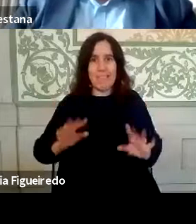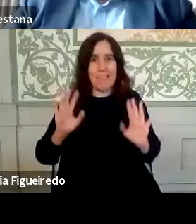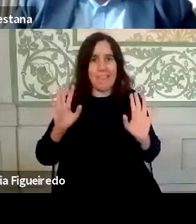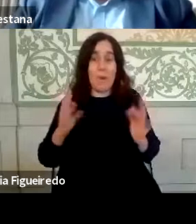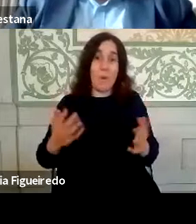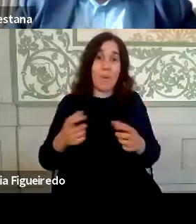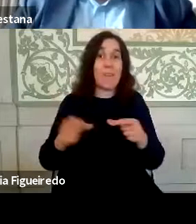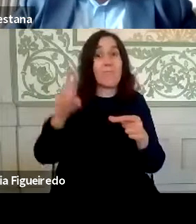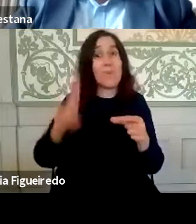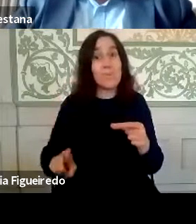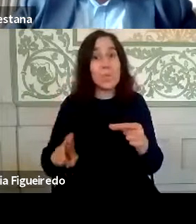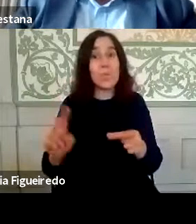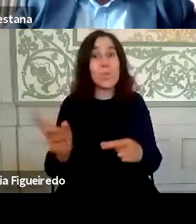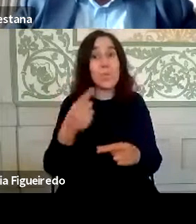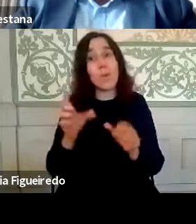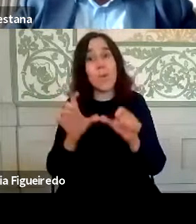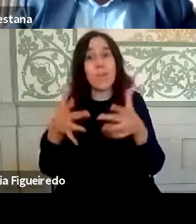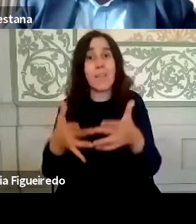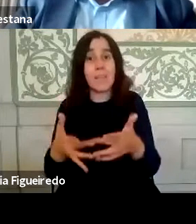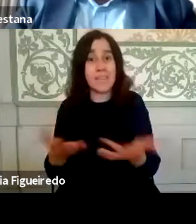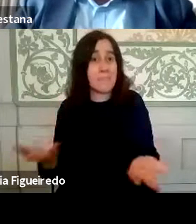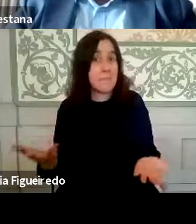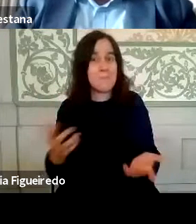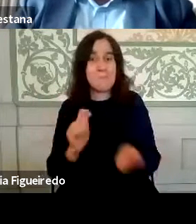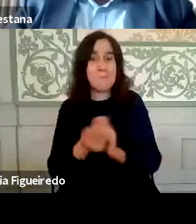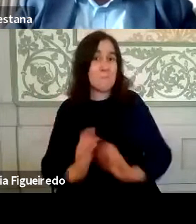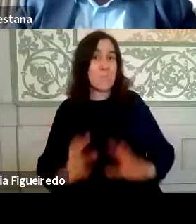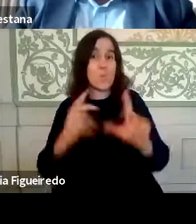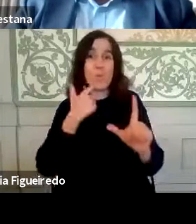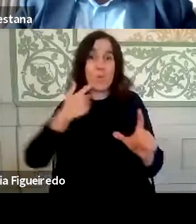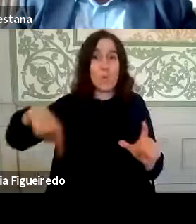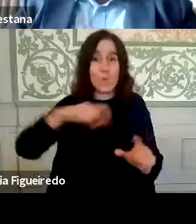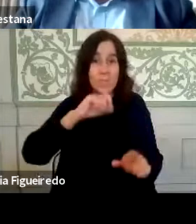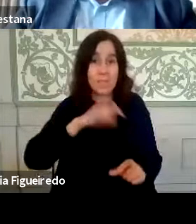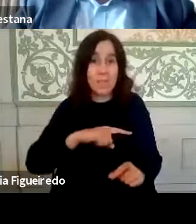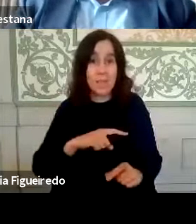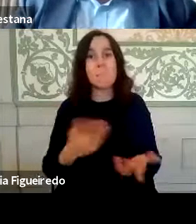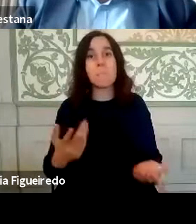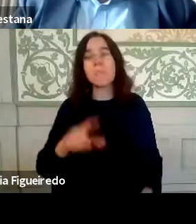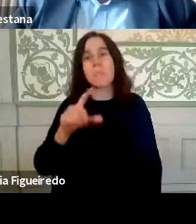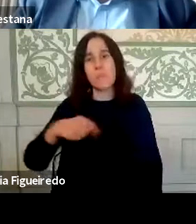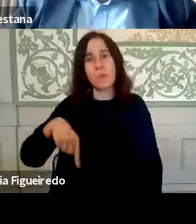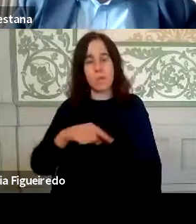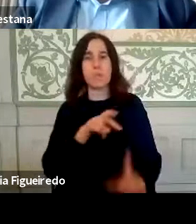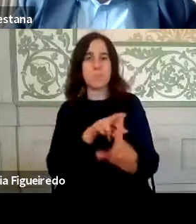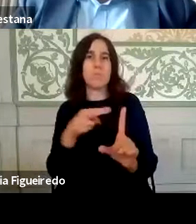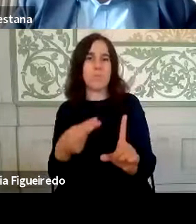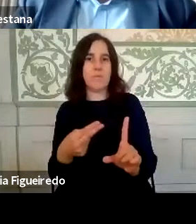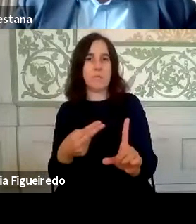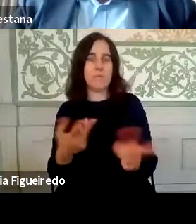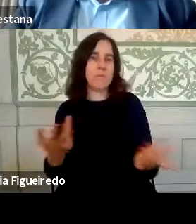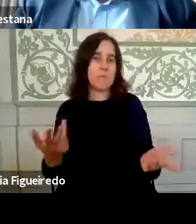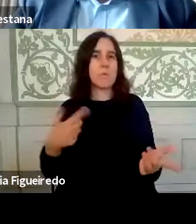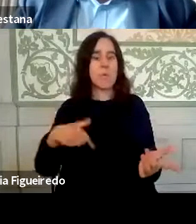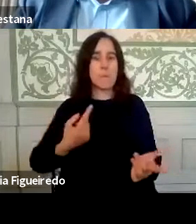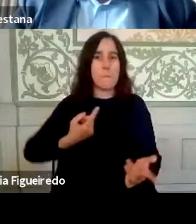as faturas vão todas por online e isso melhorou substancialmente a nossa capacidade, também a nossa perspectiva, fomos